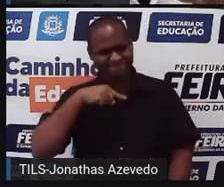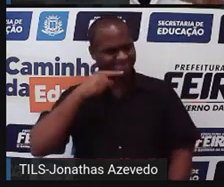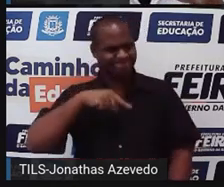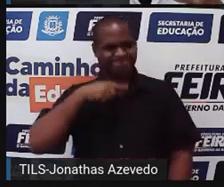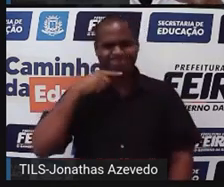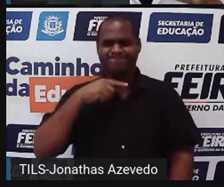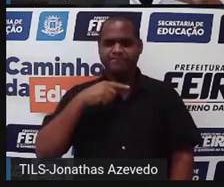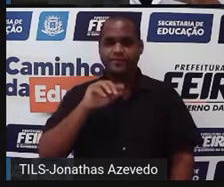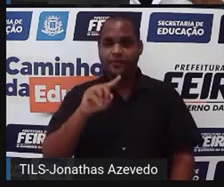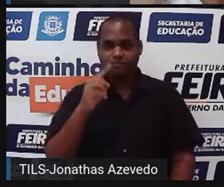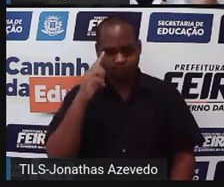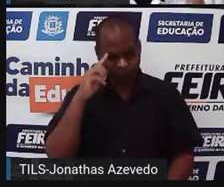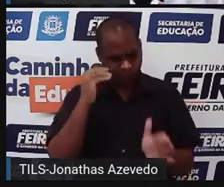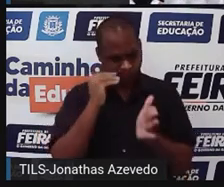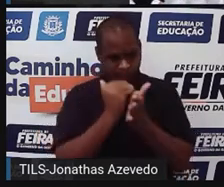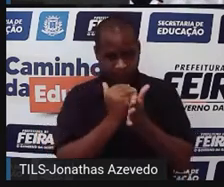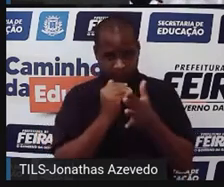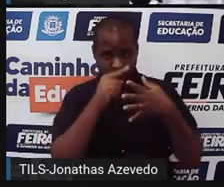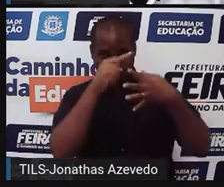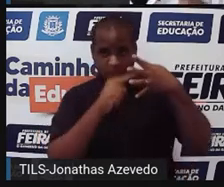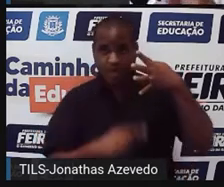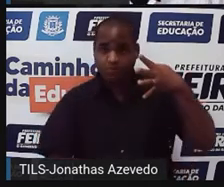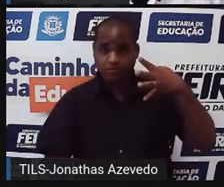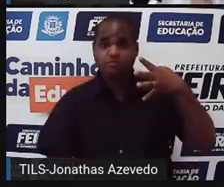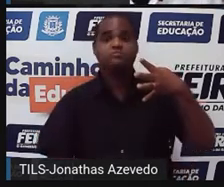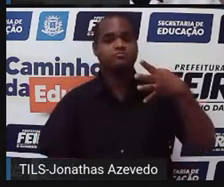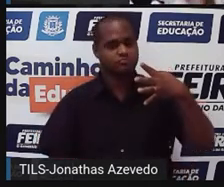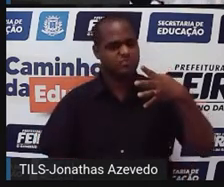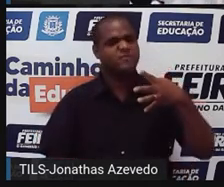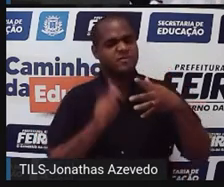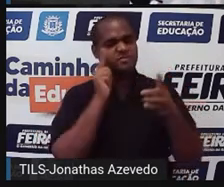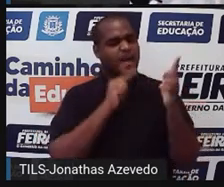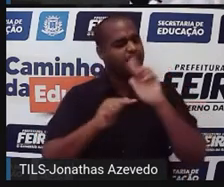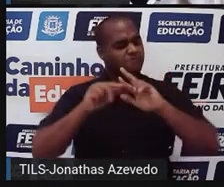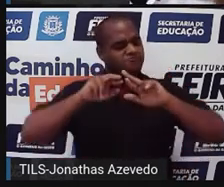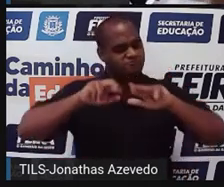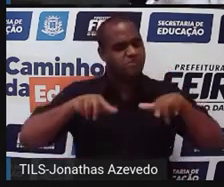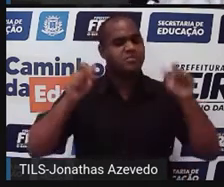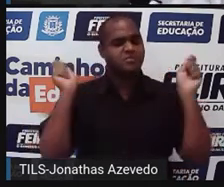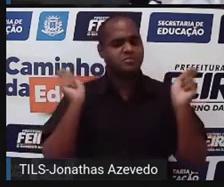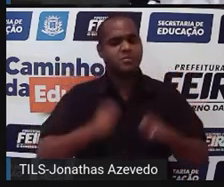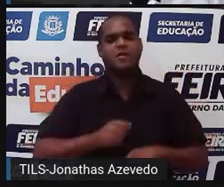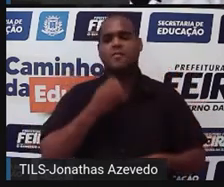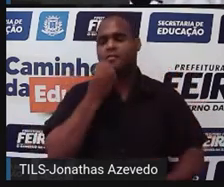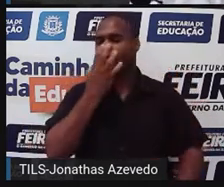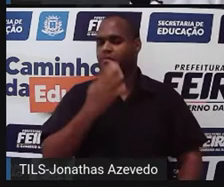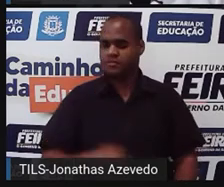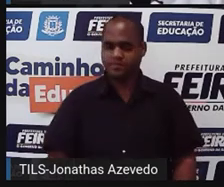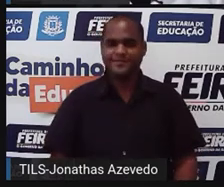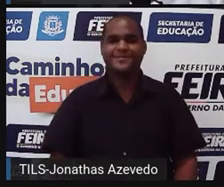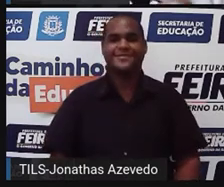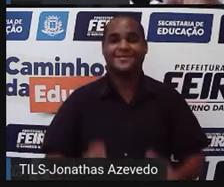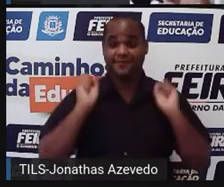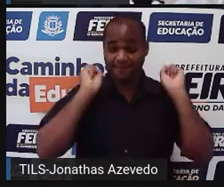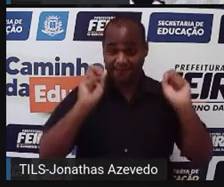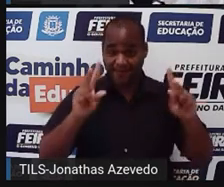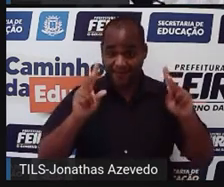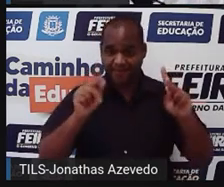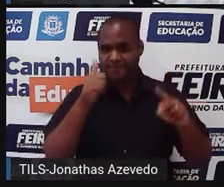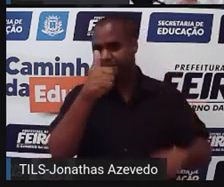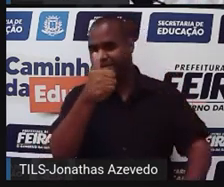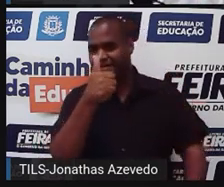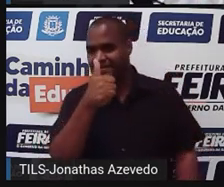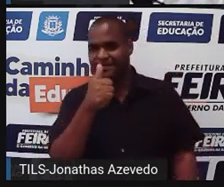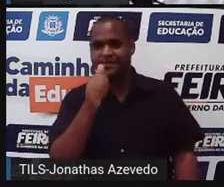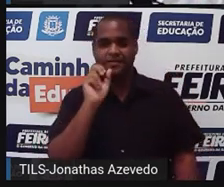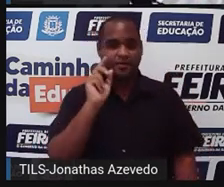se você seguir esses quatro passos, a chance de você resolver esse problema é muito grande. tá bom? Beleza?